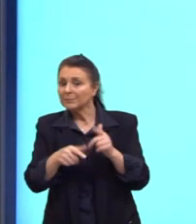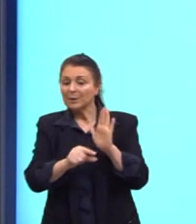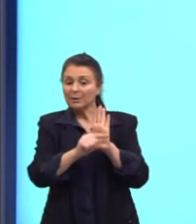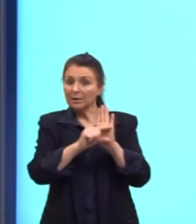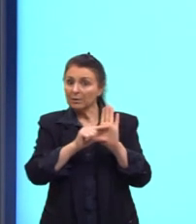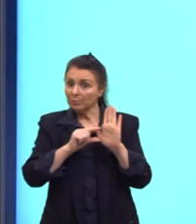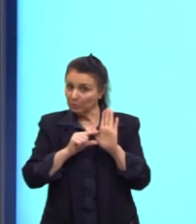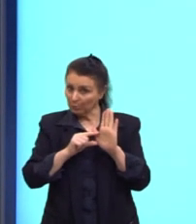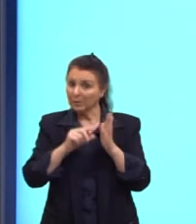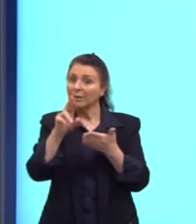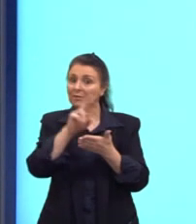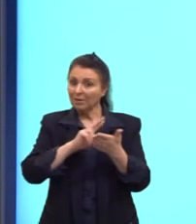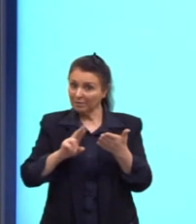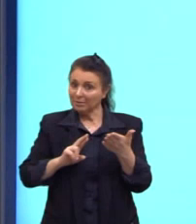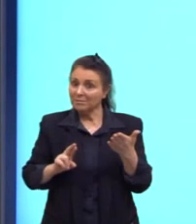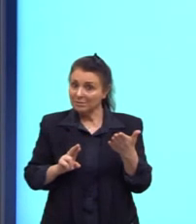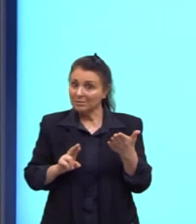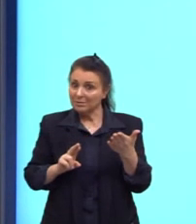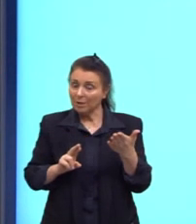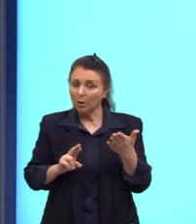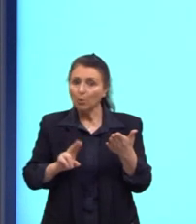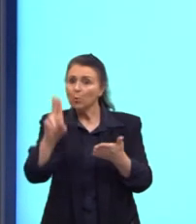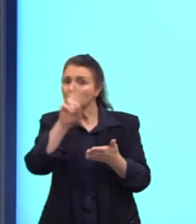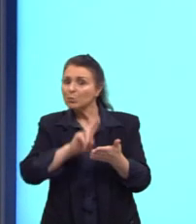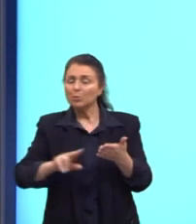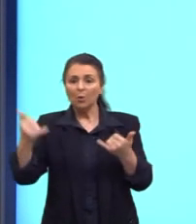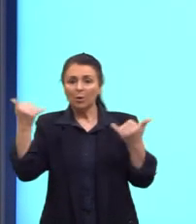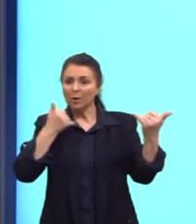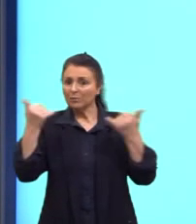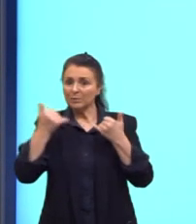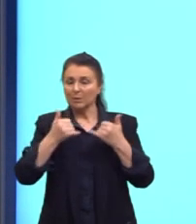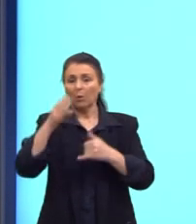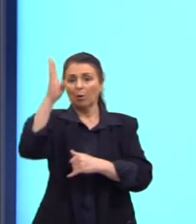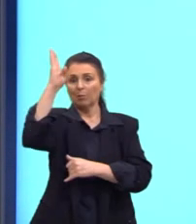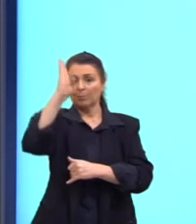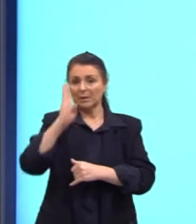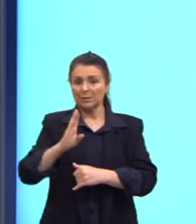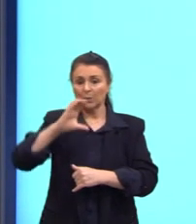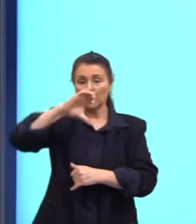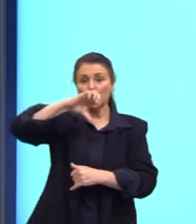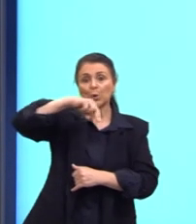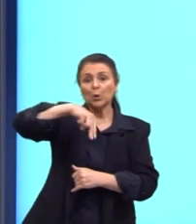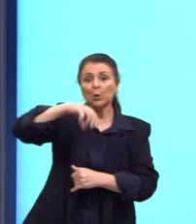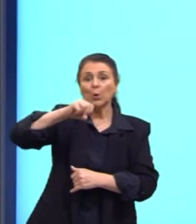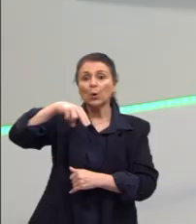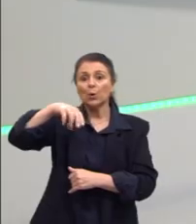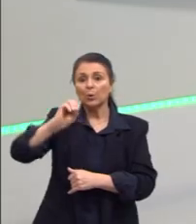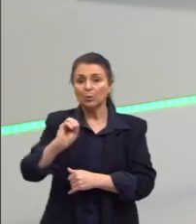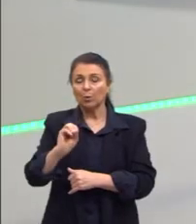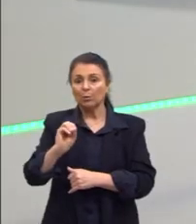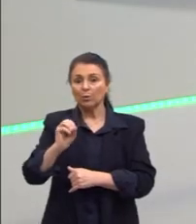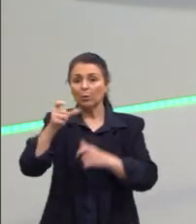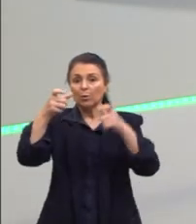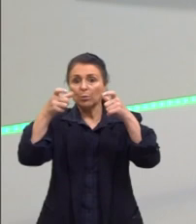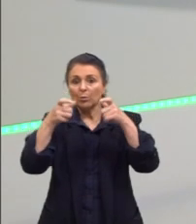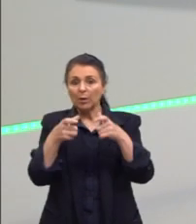informação, que o Brasil está em nono lugar entre os países mais desiguais do mundo.